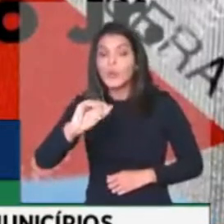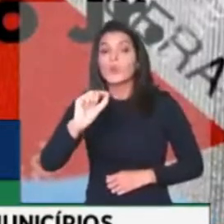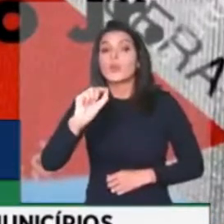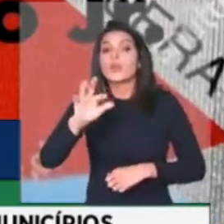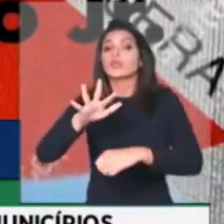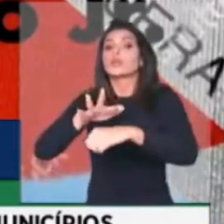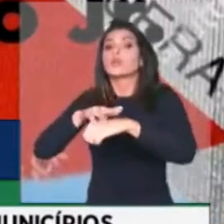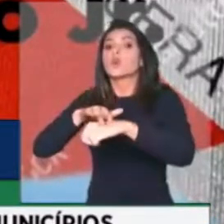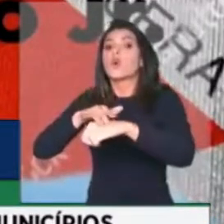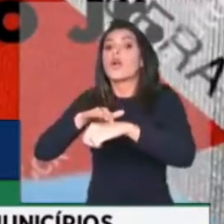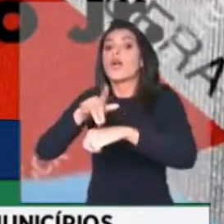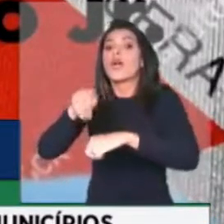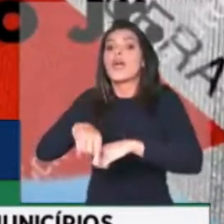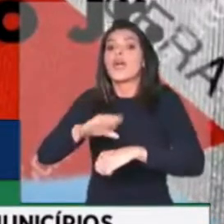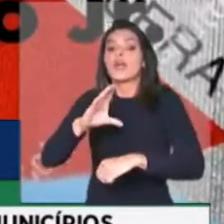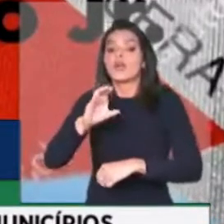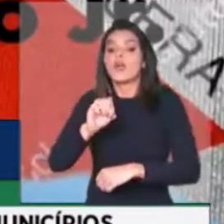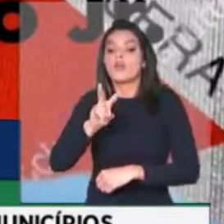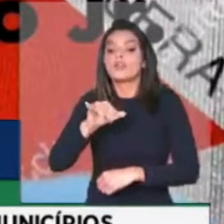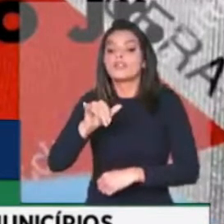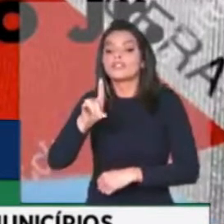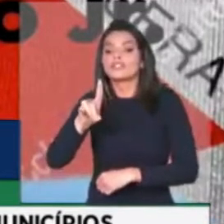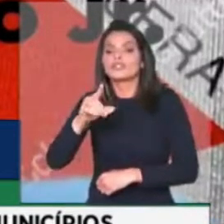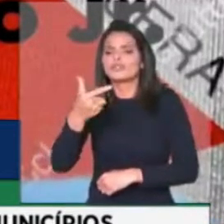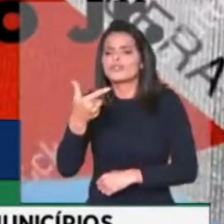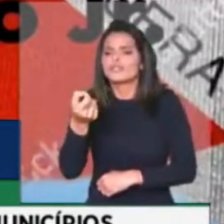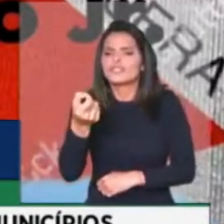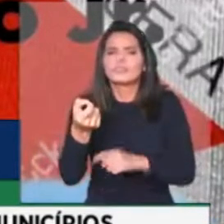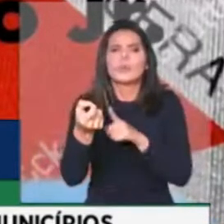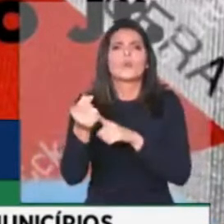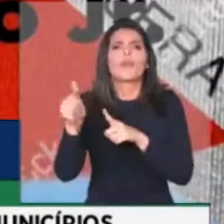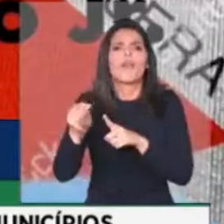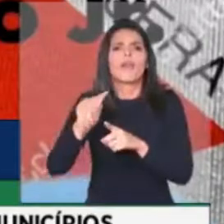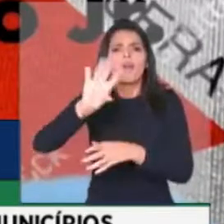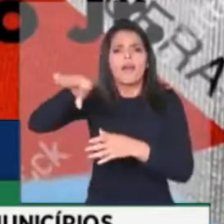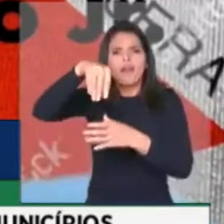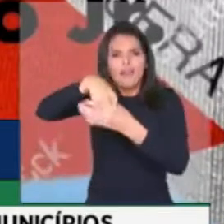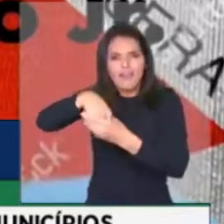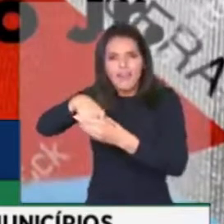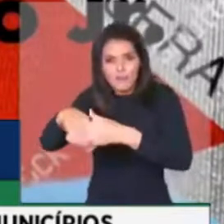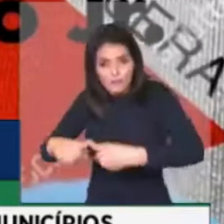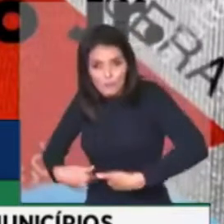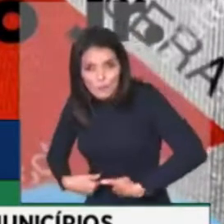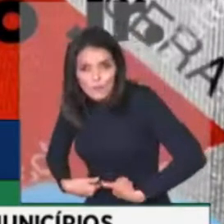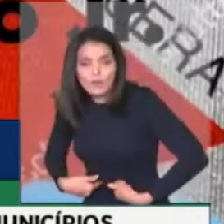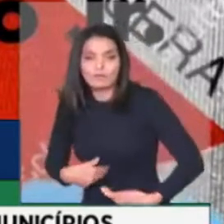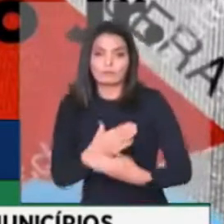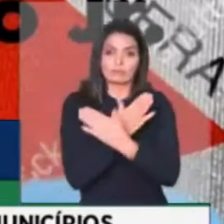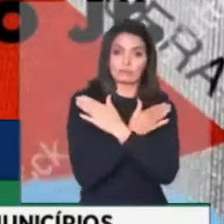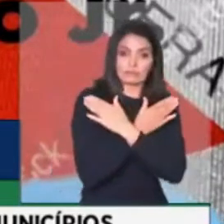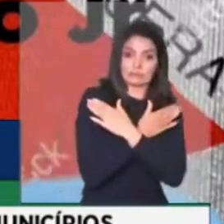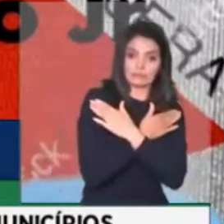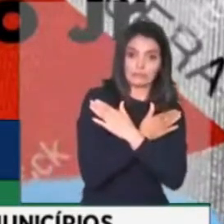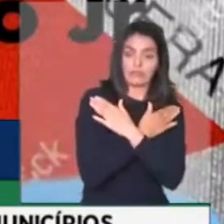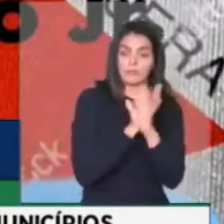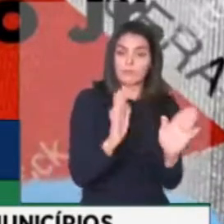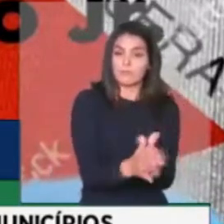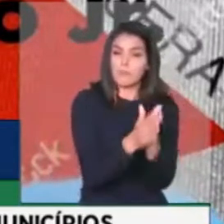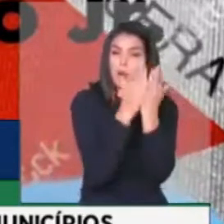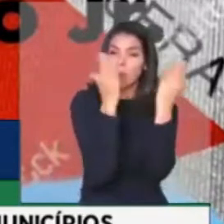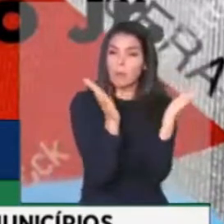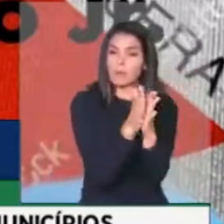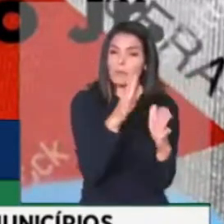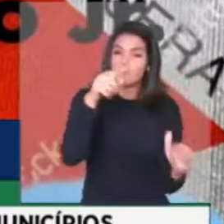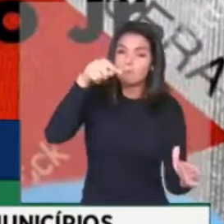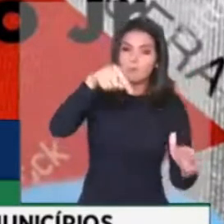chamada Covid-20, que reúne a fome, o desemprego e a miséria. É isso